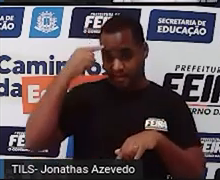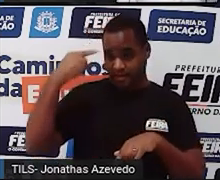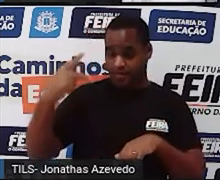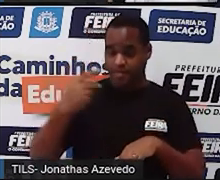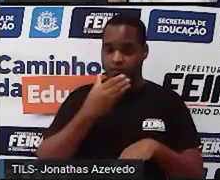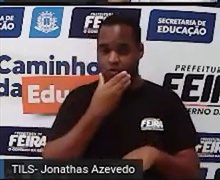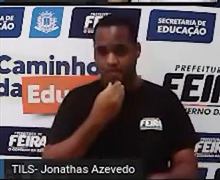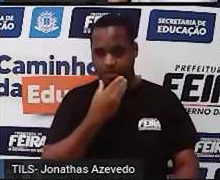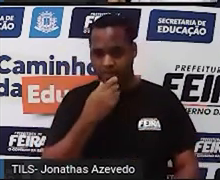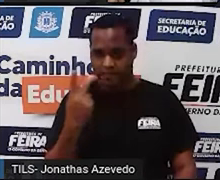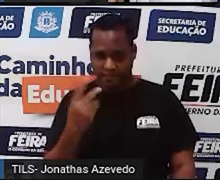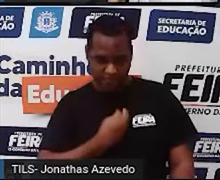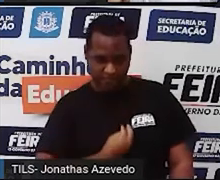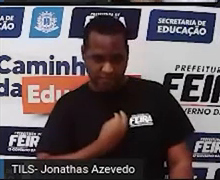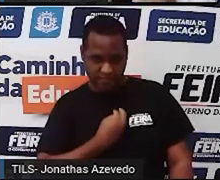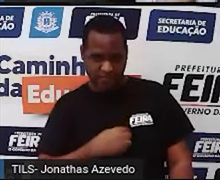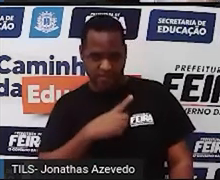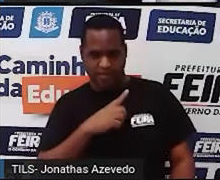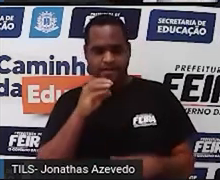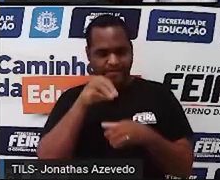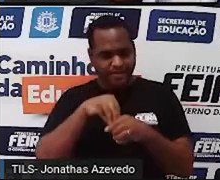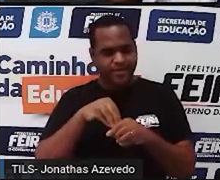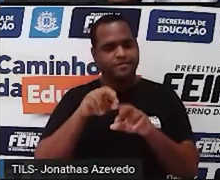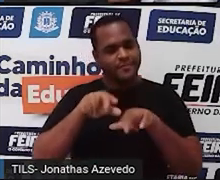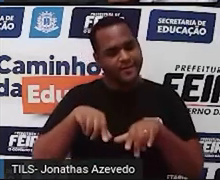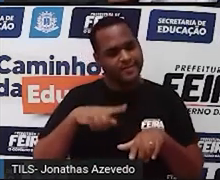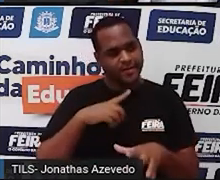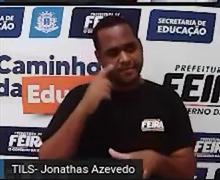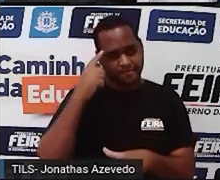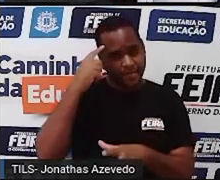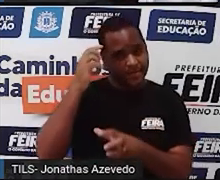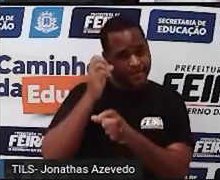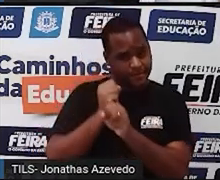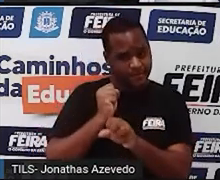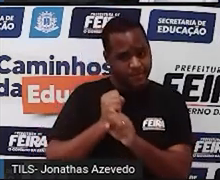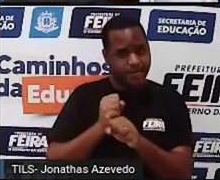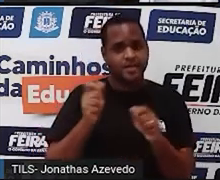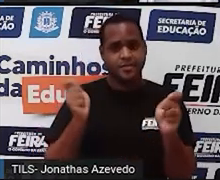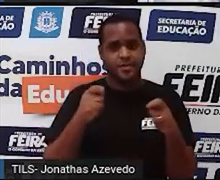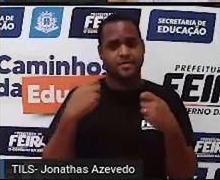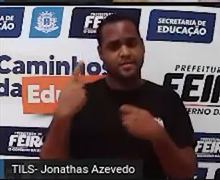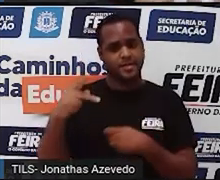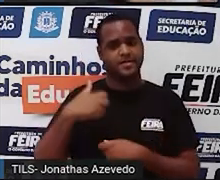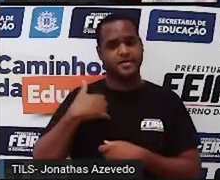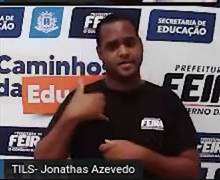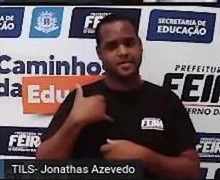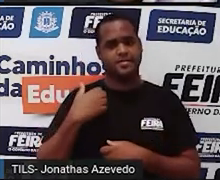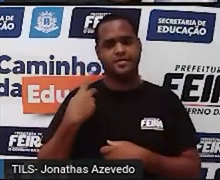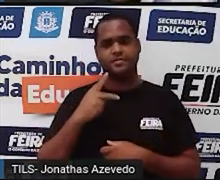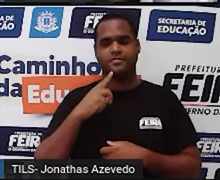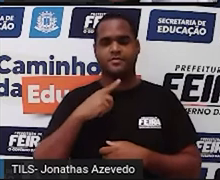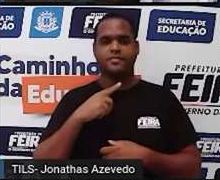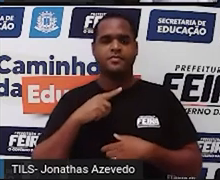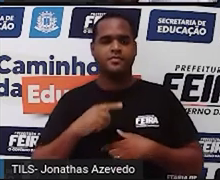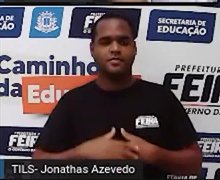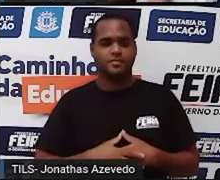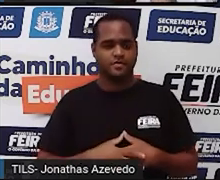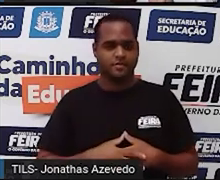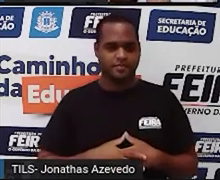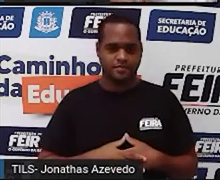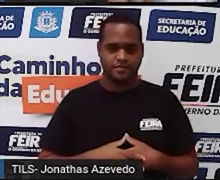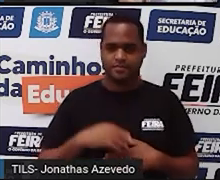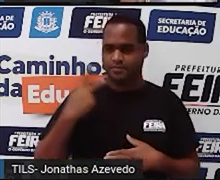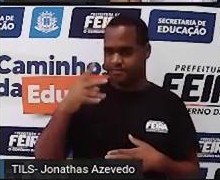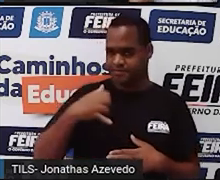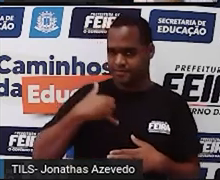Diofanto dentro do enigma e somar, vai ter que dar a idade dele. Todos os momentos, né, da